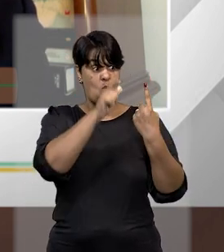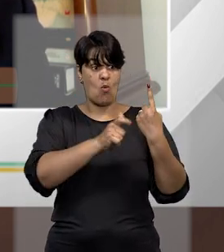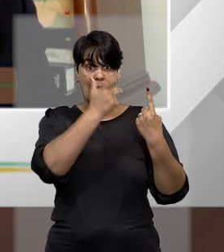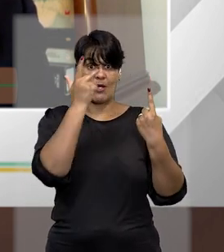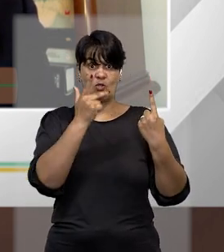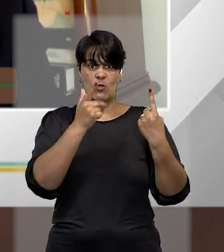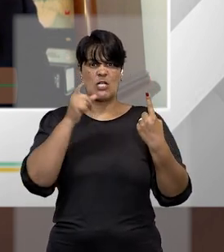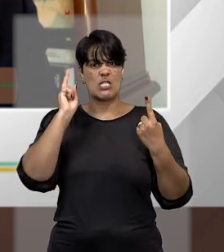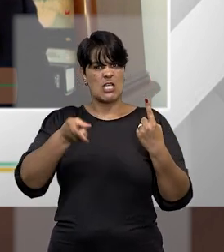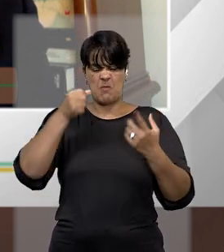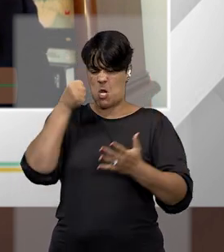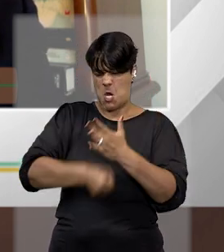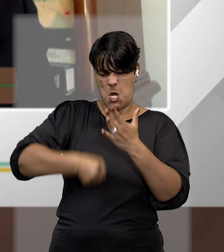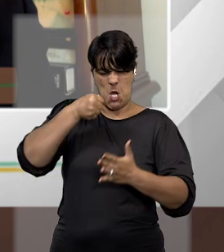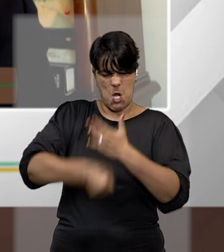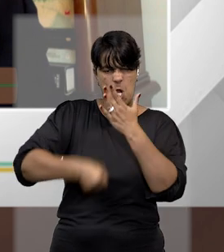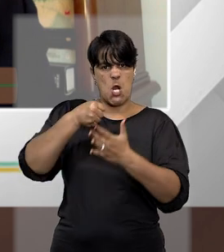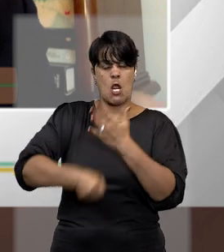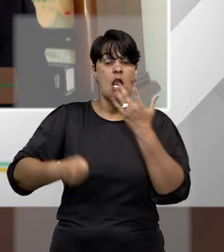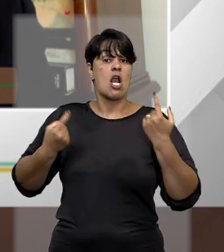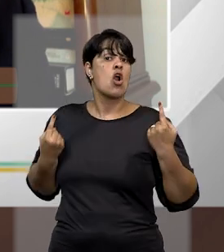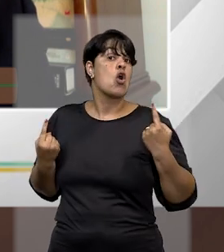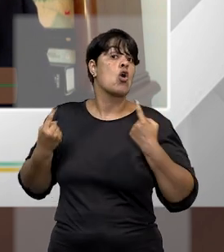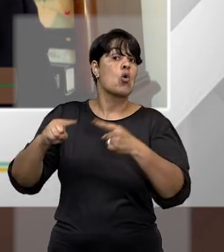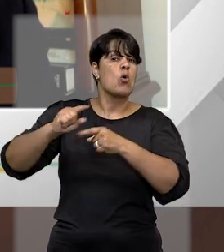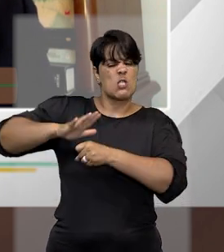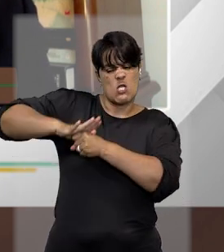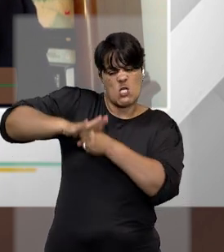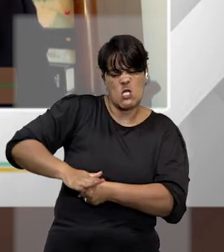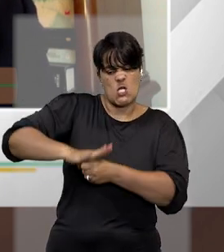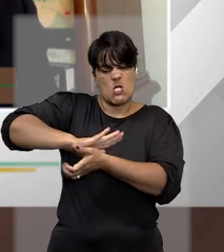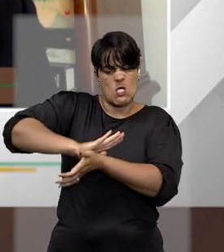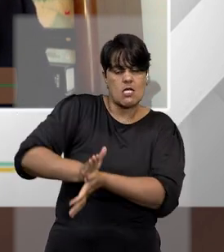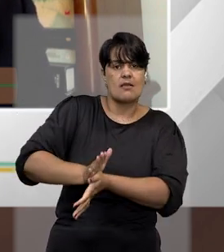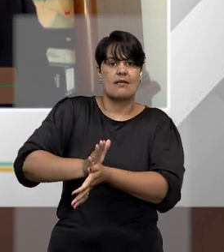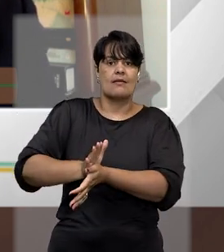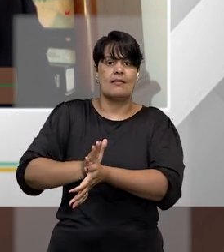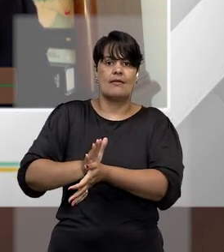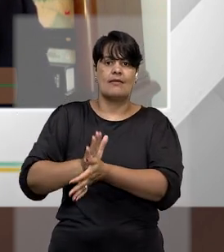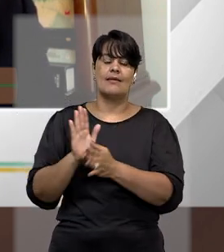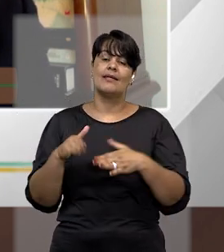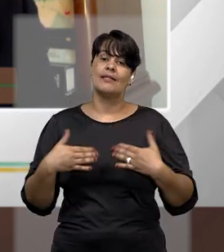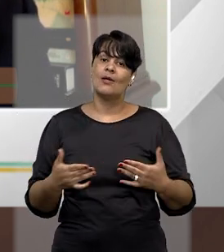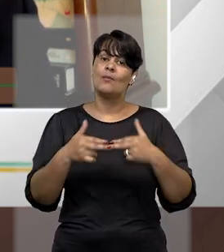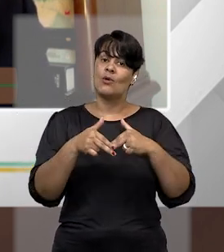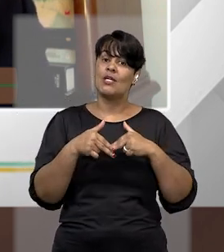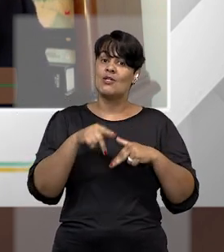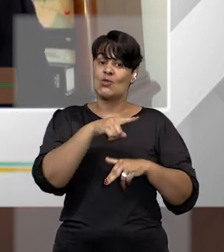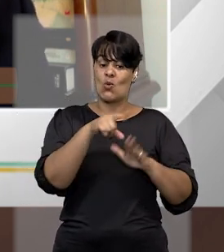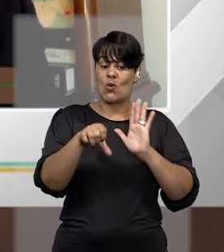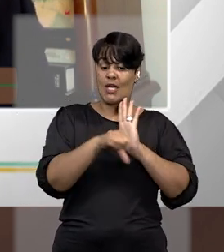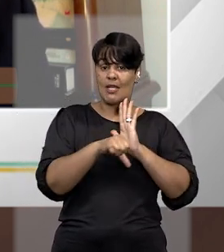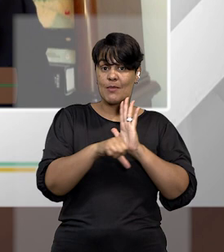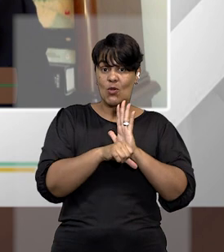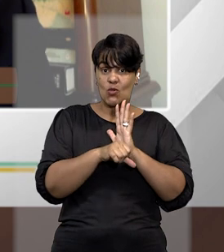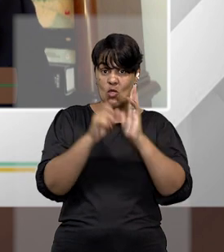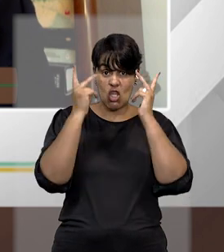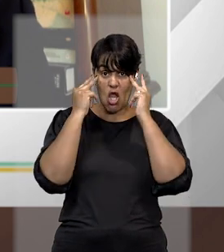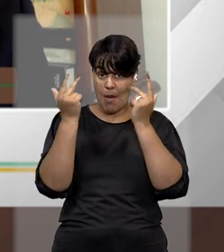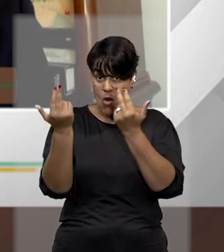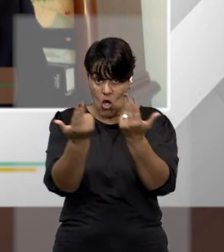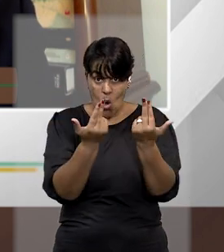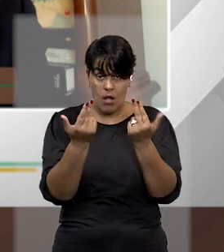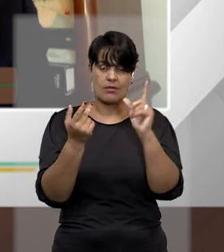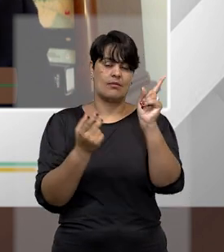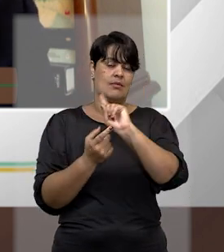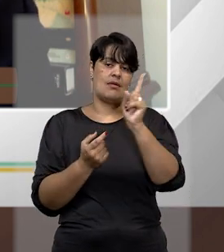Daí, a ideia de um criminoso político, não como um criminoso comum, um criminoso especial, algo até meio que